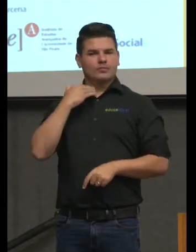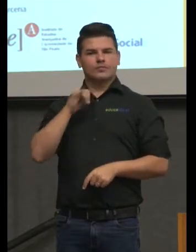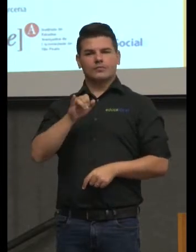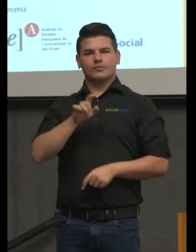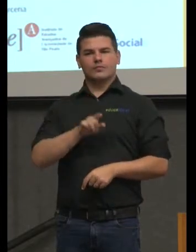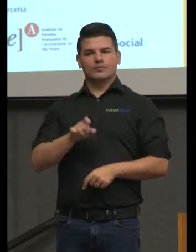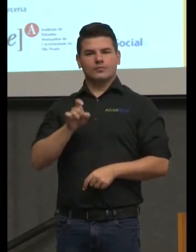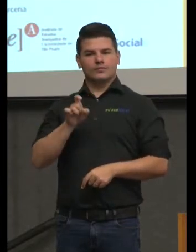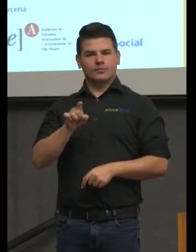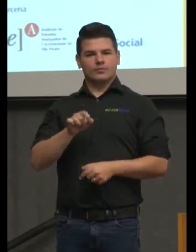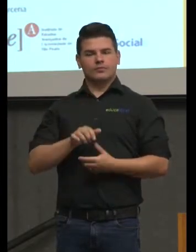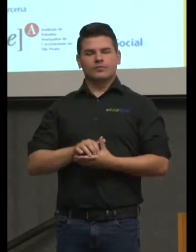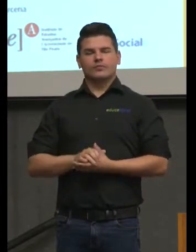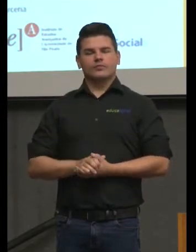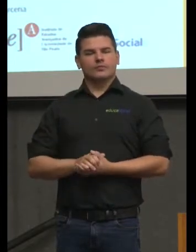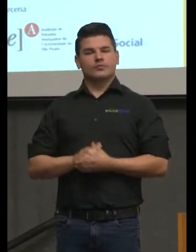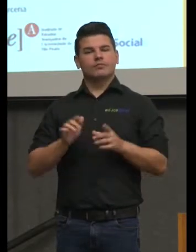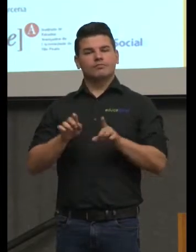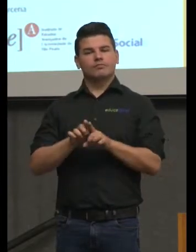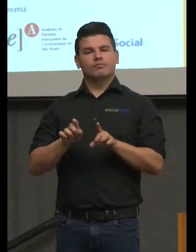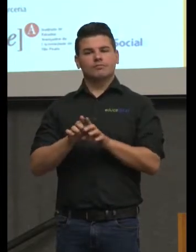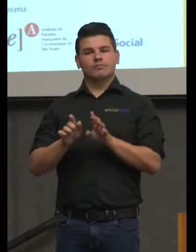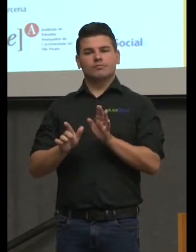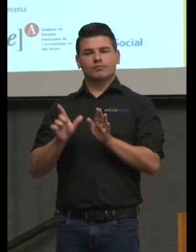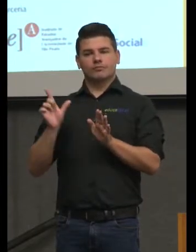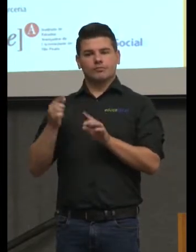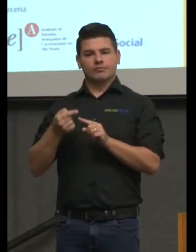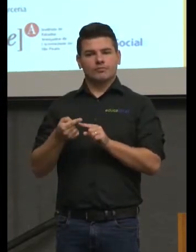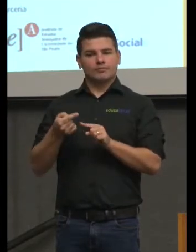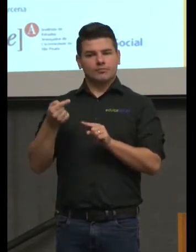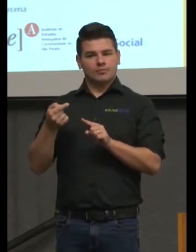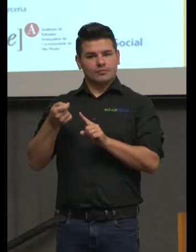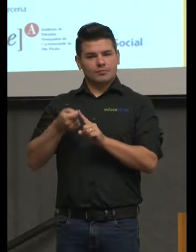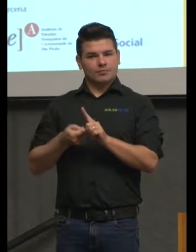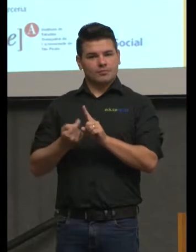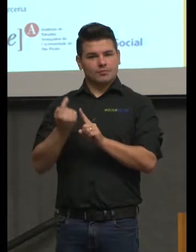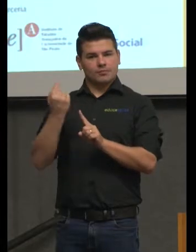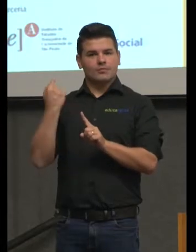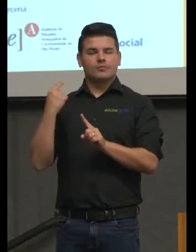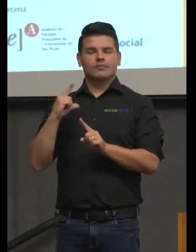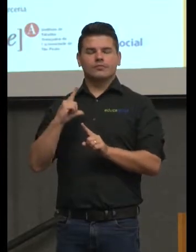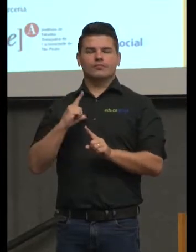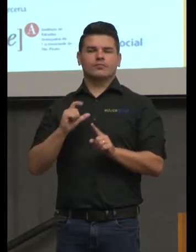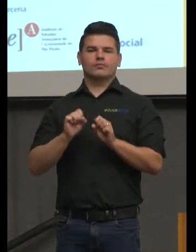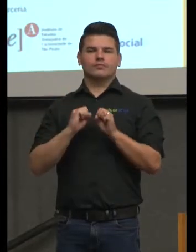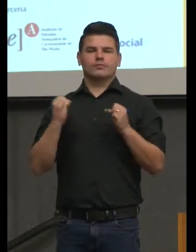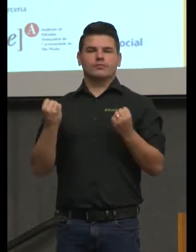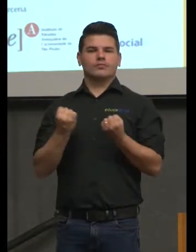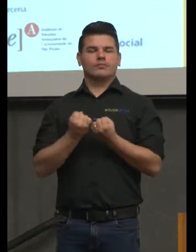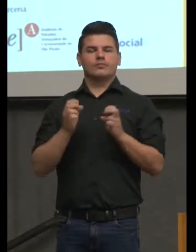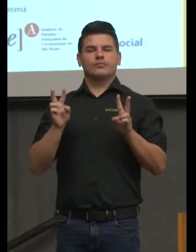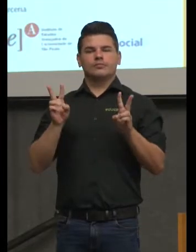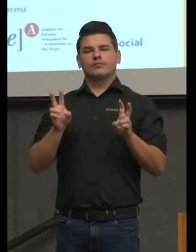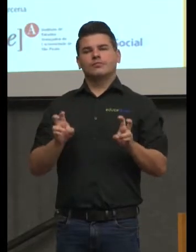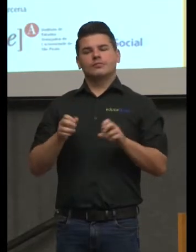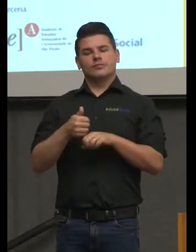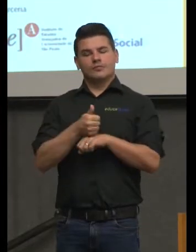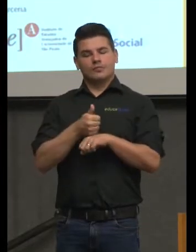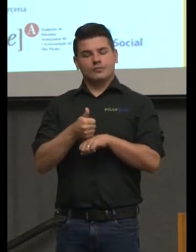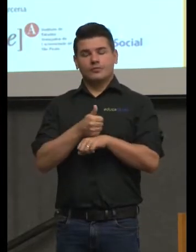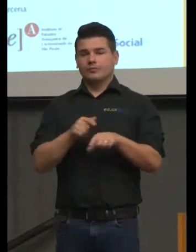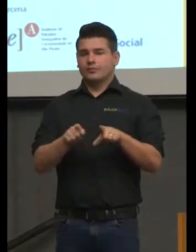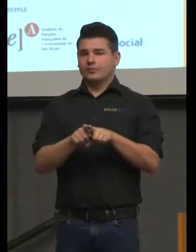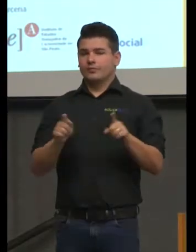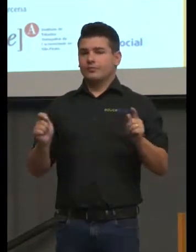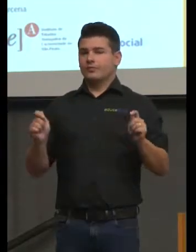Nós tivemos um seminário no mês passado, o tema Profissionalismo e Competência. Hoje o